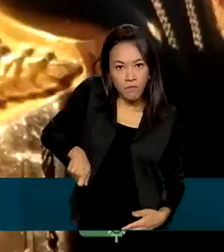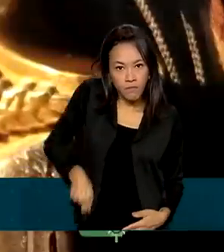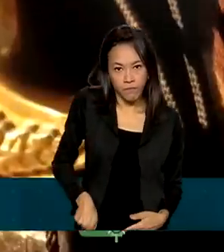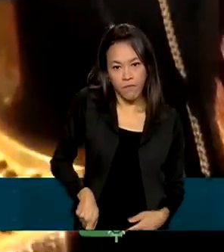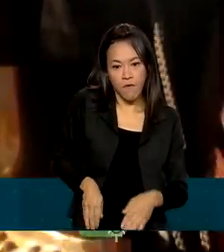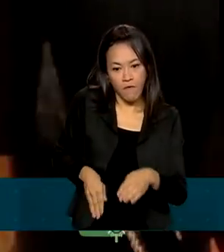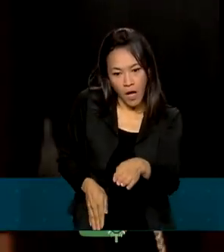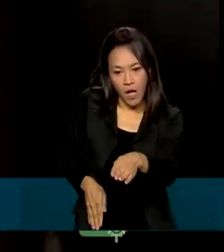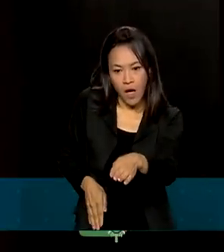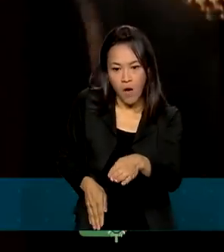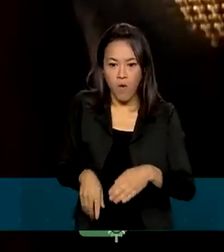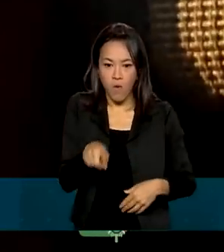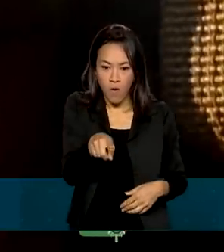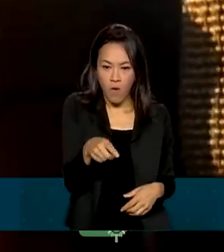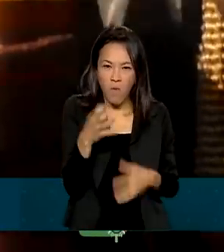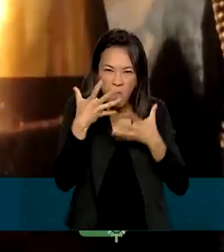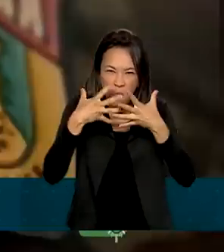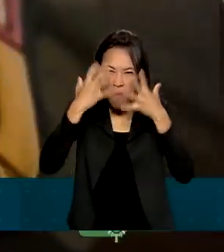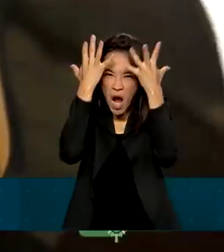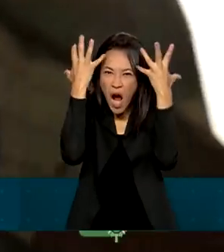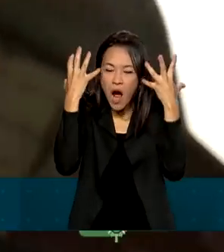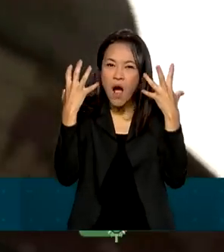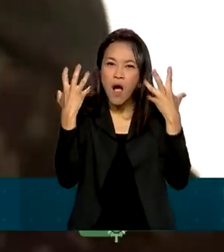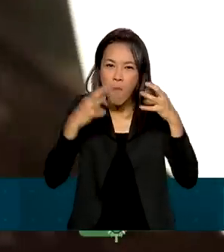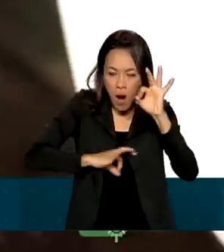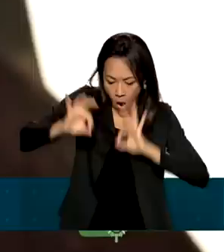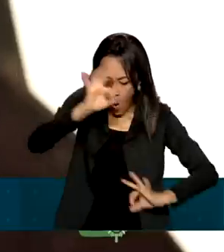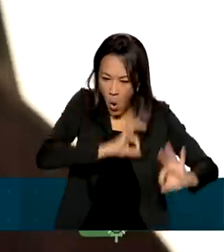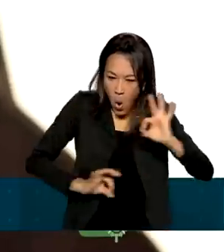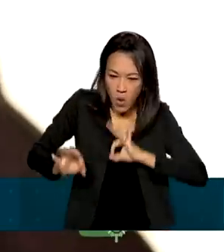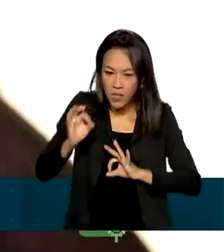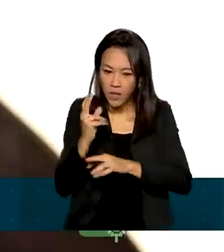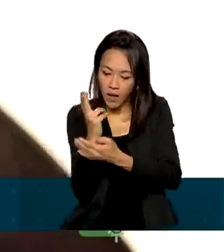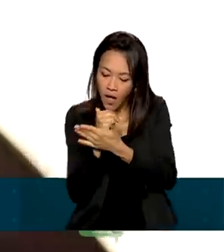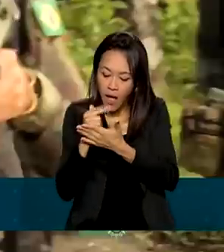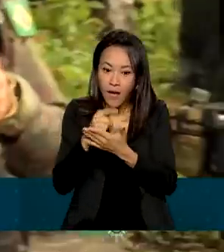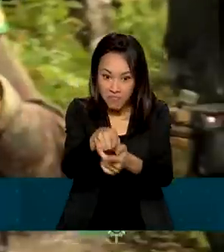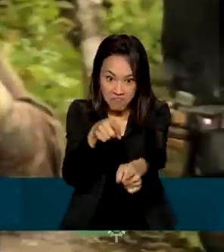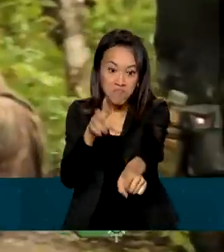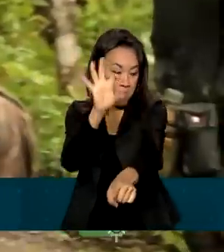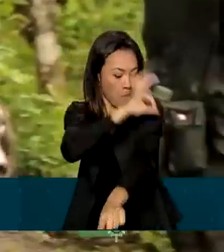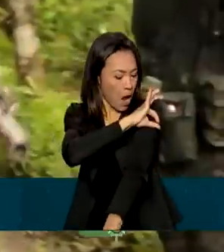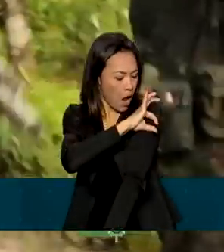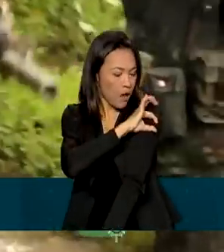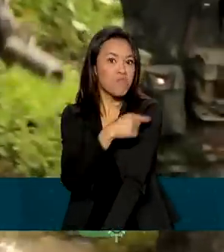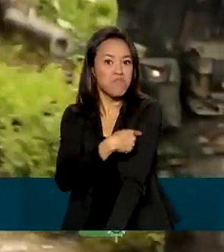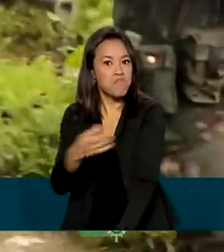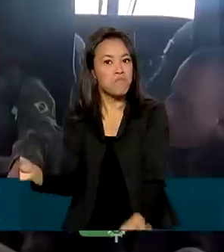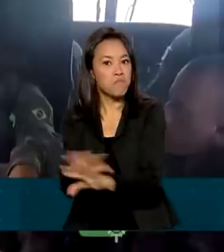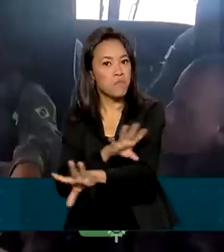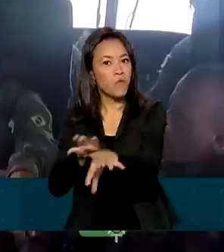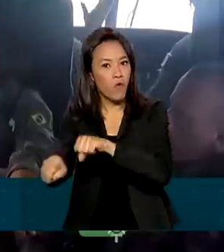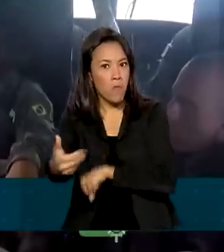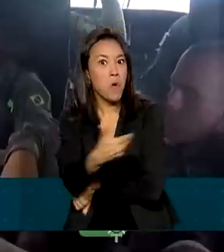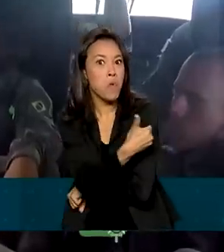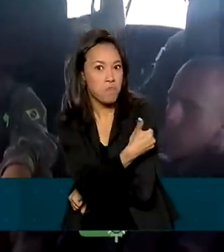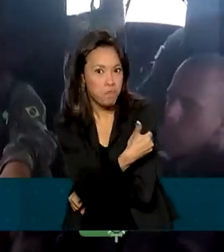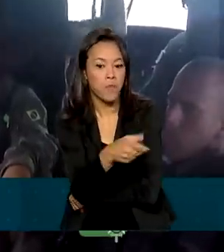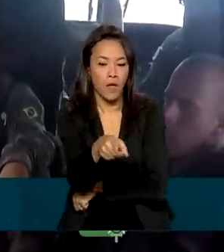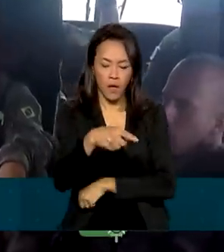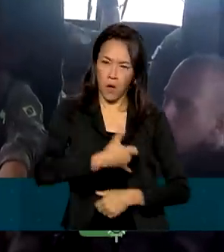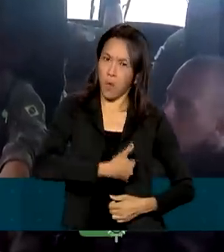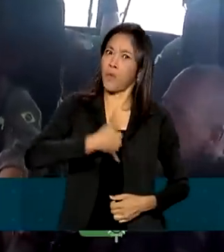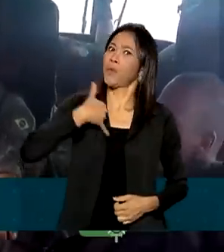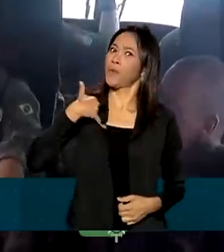com uma onça dourada na ponta, é o símbolo de quem conseguiu concluir o curso. Para o tenente, motivo de orgulho